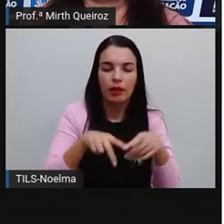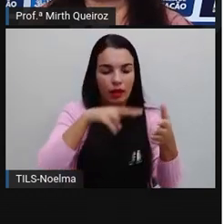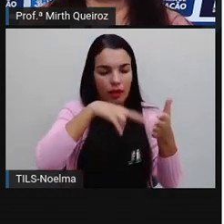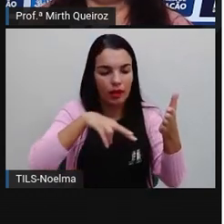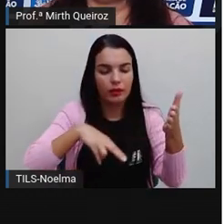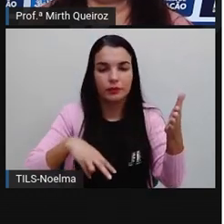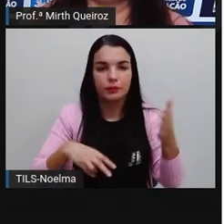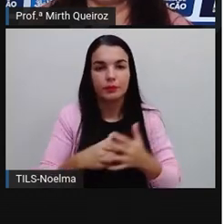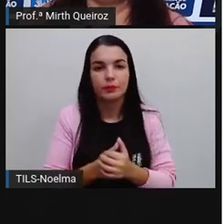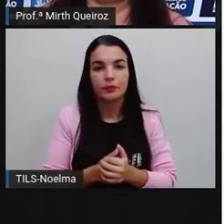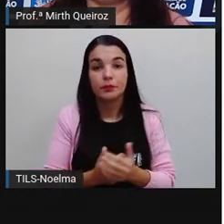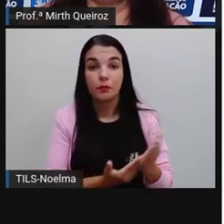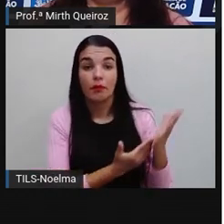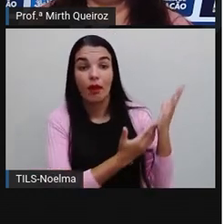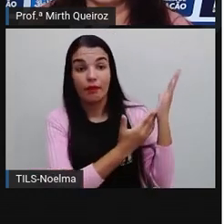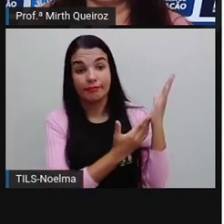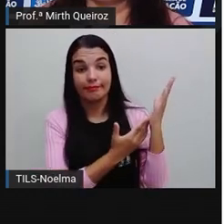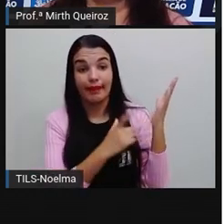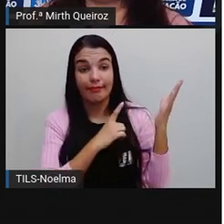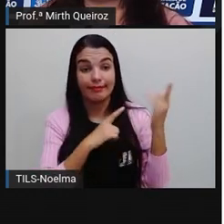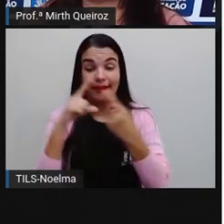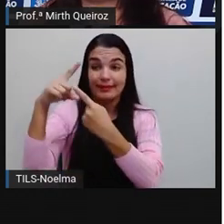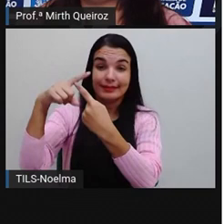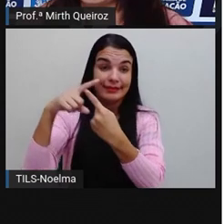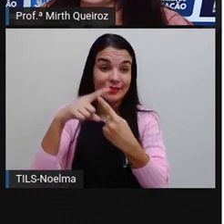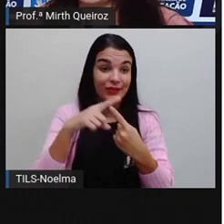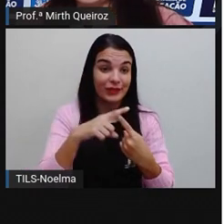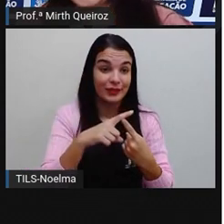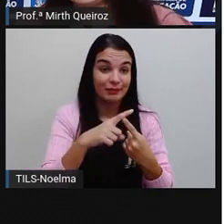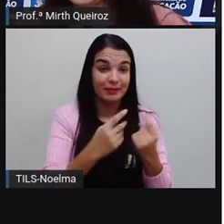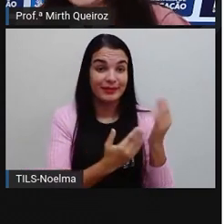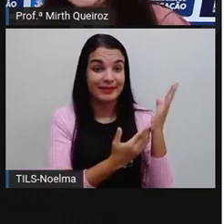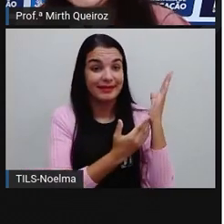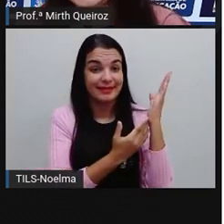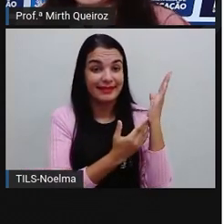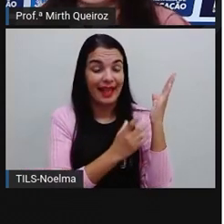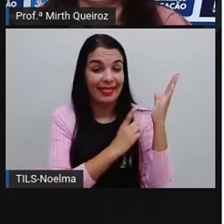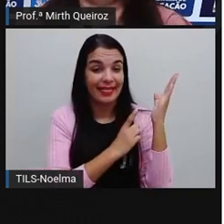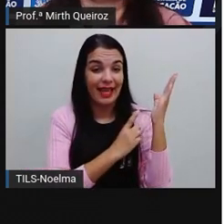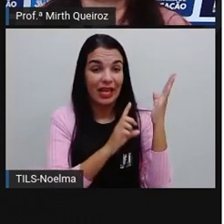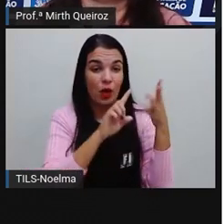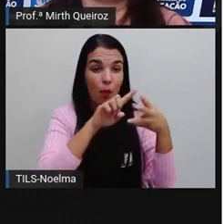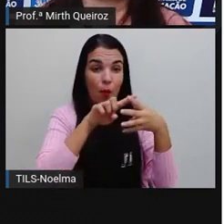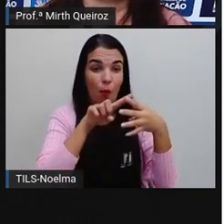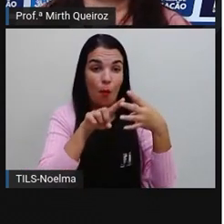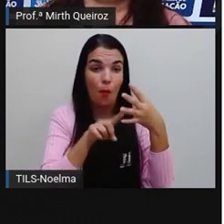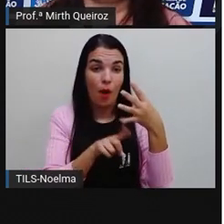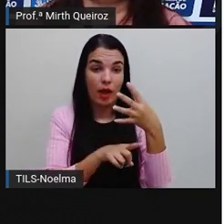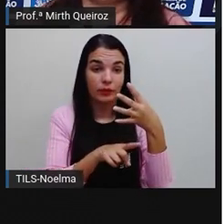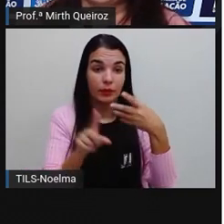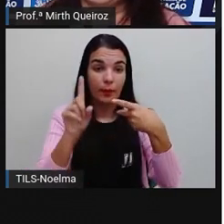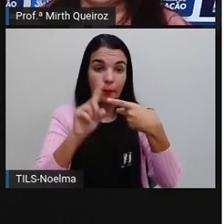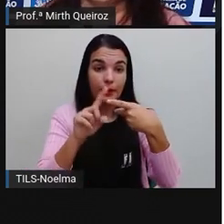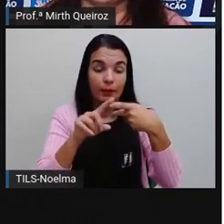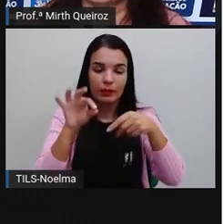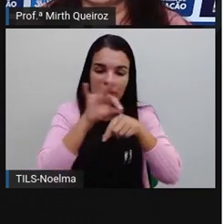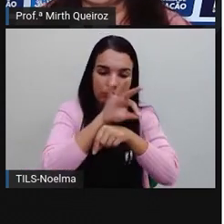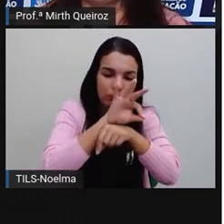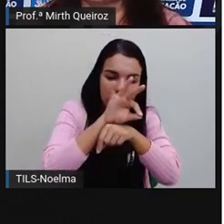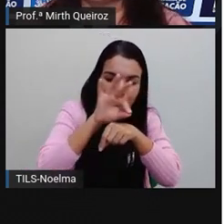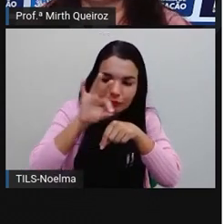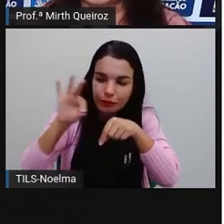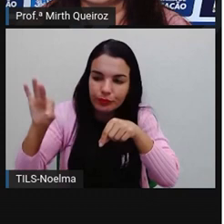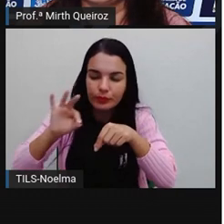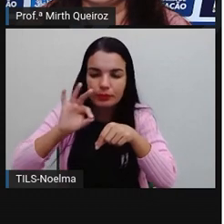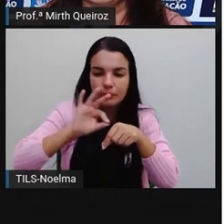gráficos, eles podem ser da seguinte forma. Nós temos o gráfico de linhas, onde são utilizadas linhas para